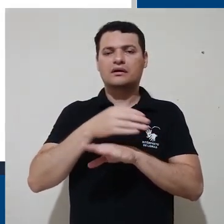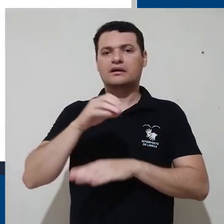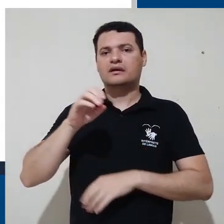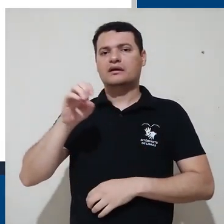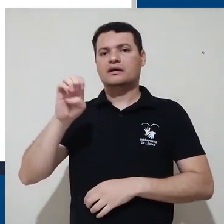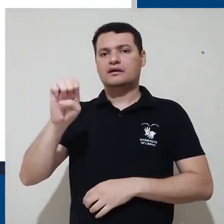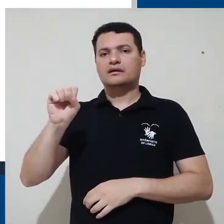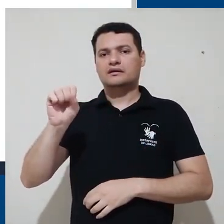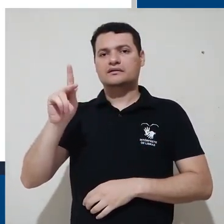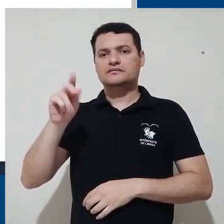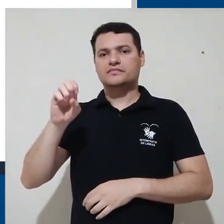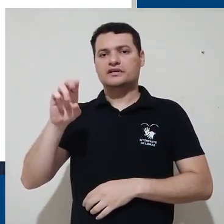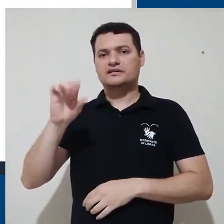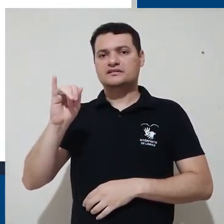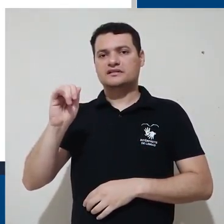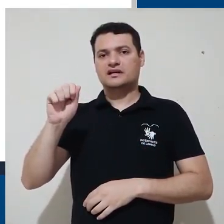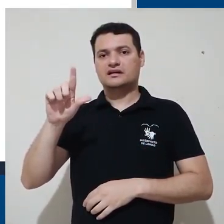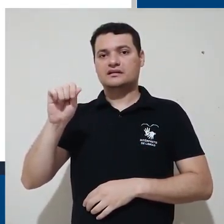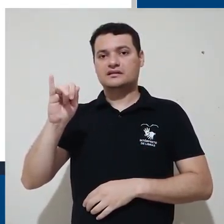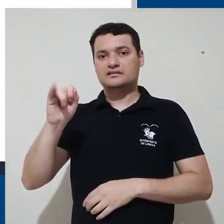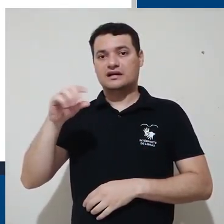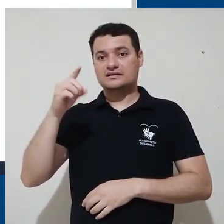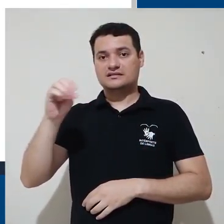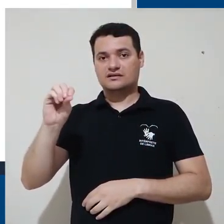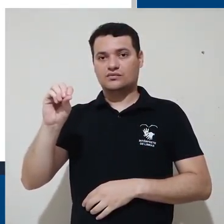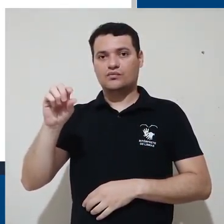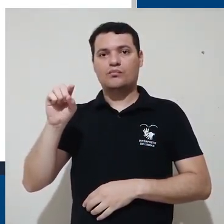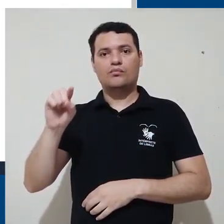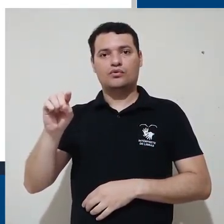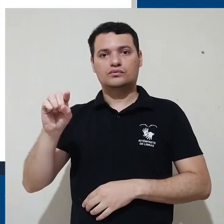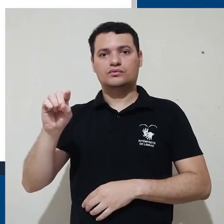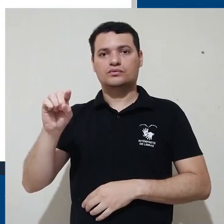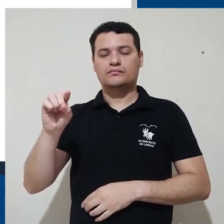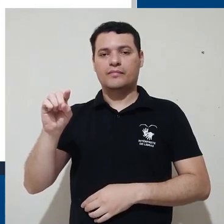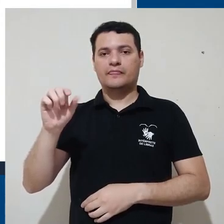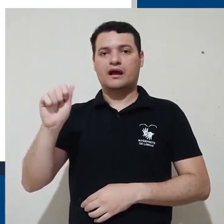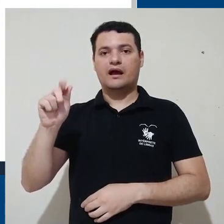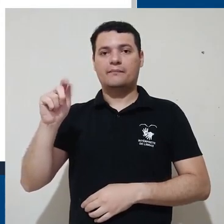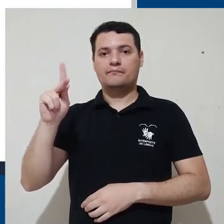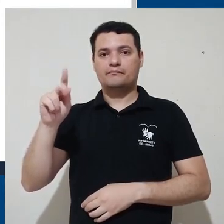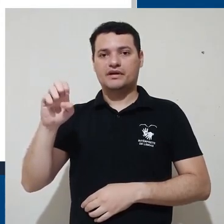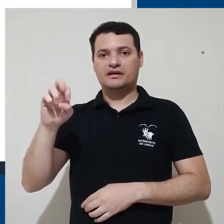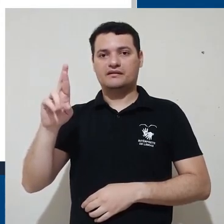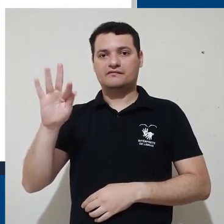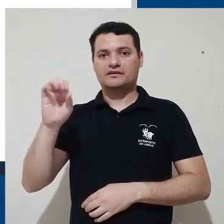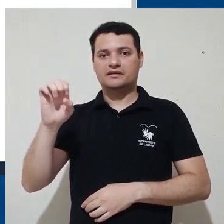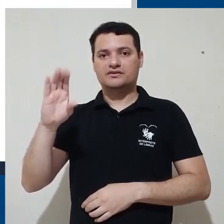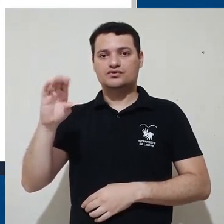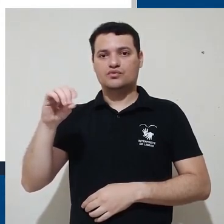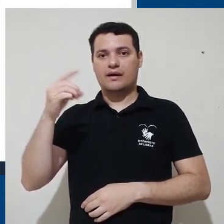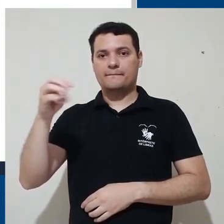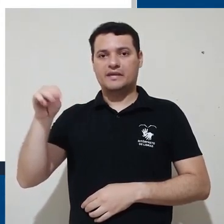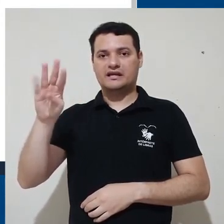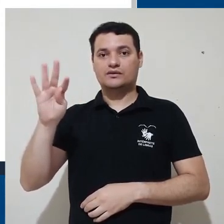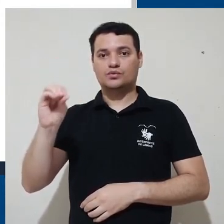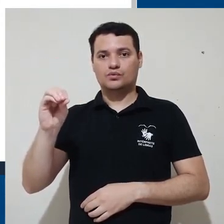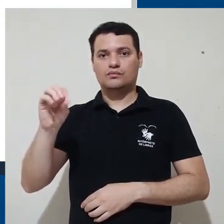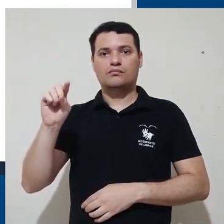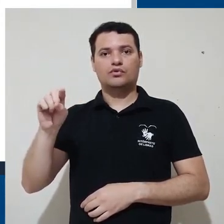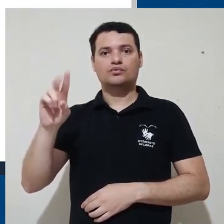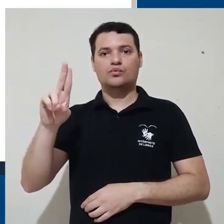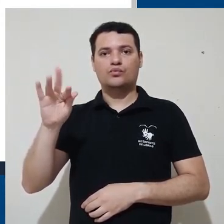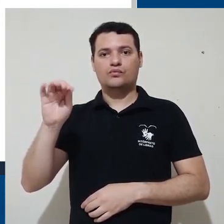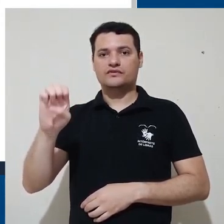no endereço especialização.aperfeiçoamento.ufis.br Só que sem os acentos. Na